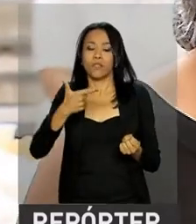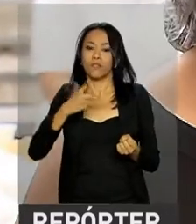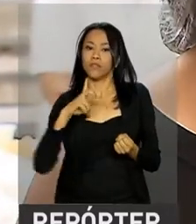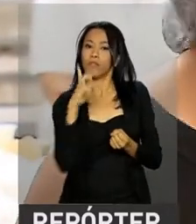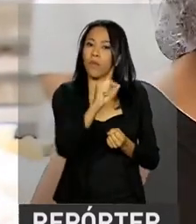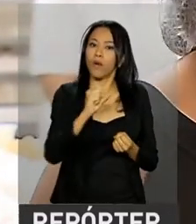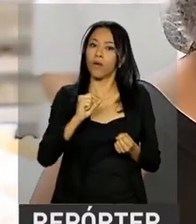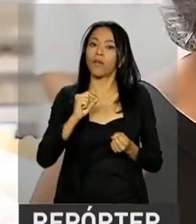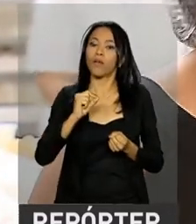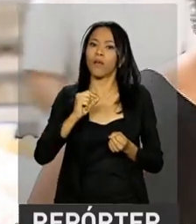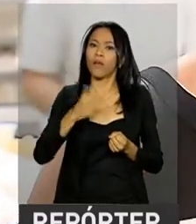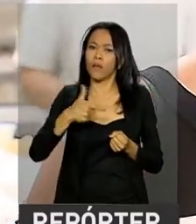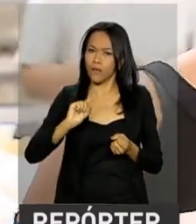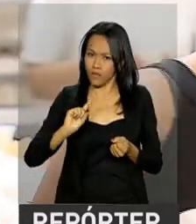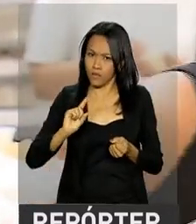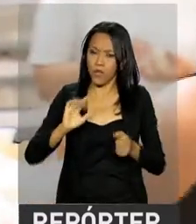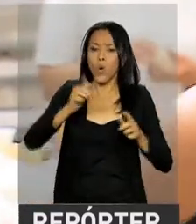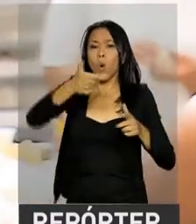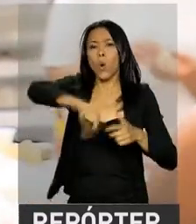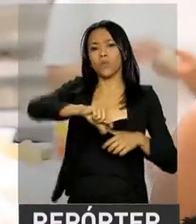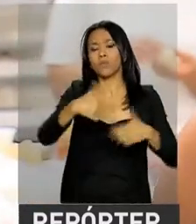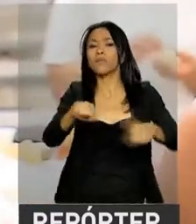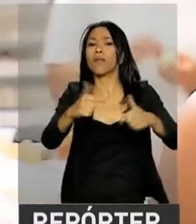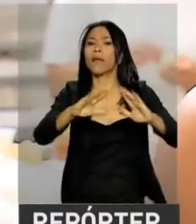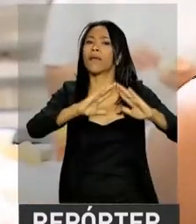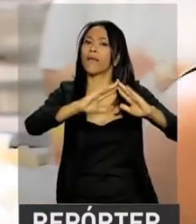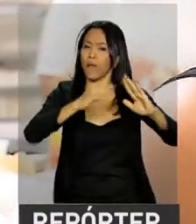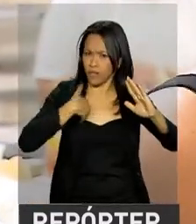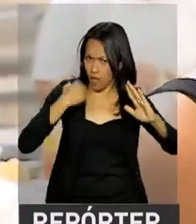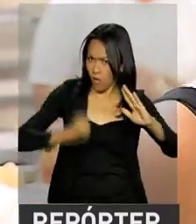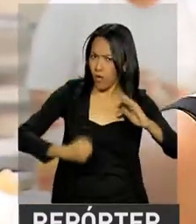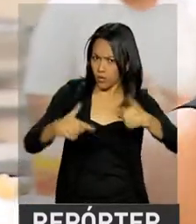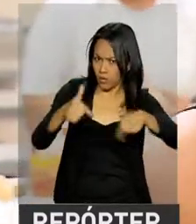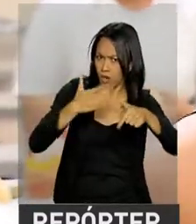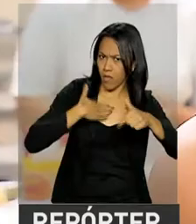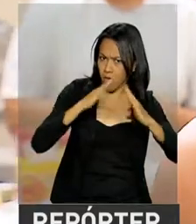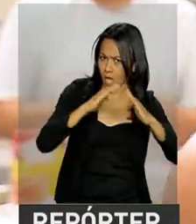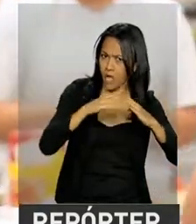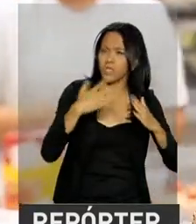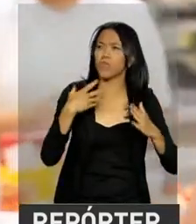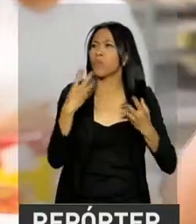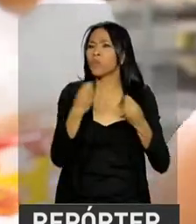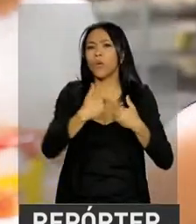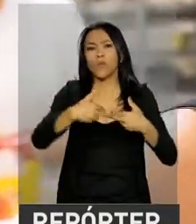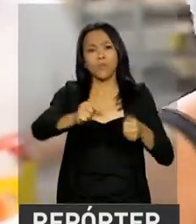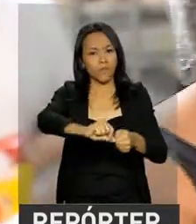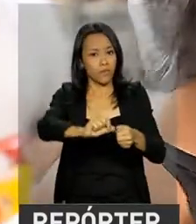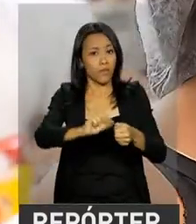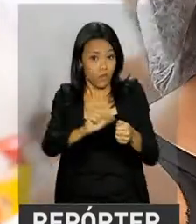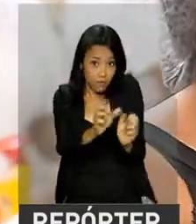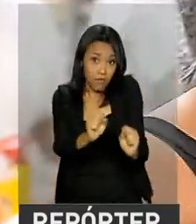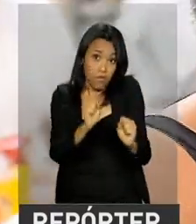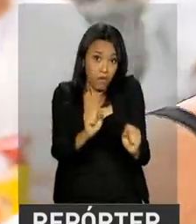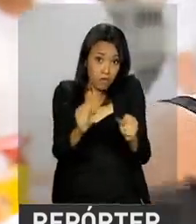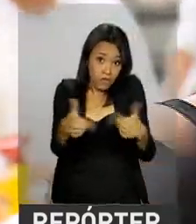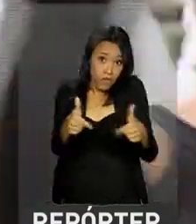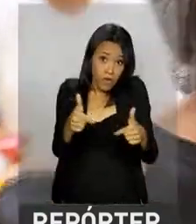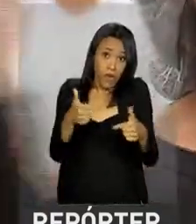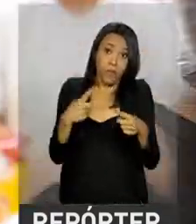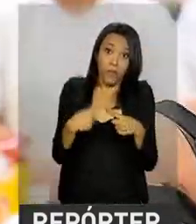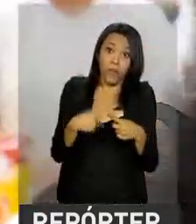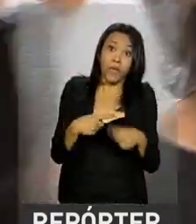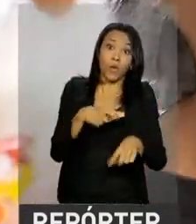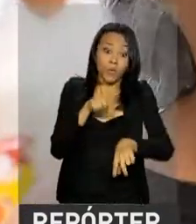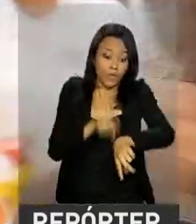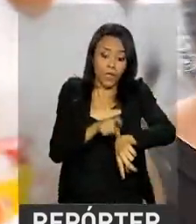Funcionário trabalhar em casa, existe um todo um sistema. Eu posso trabalhar na minha casa, eu tenho muita coisa para fazer, eu posso trabalhar na minha casa, porque o tempo,